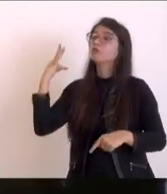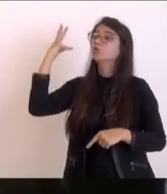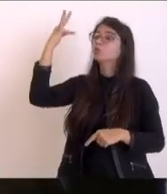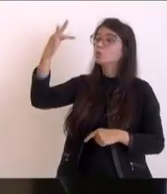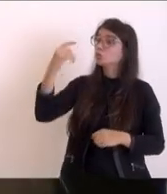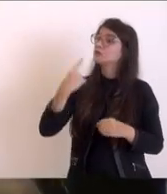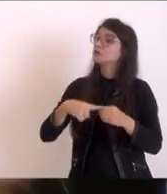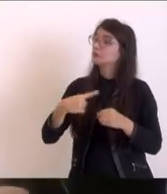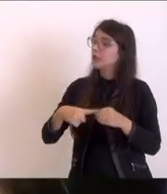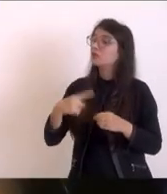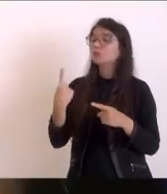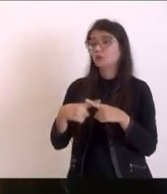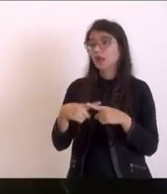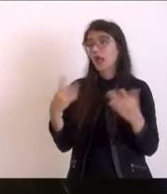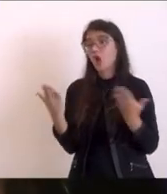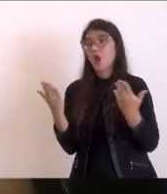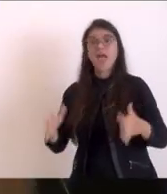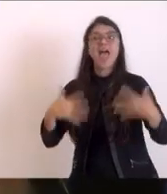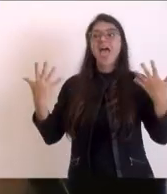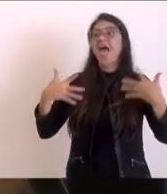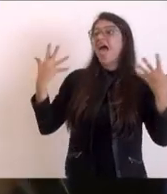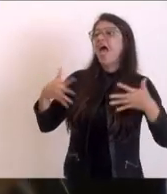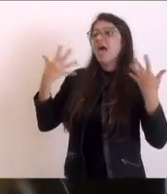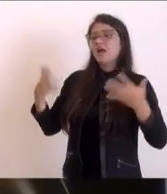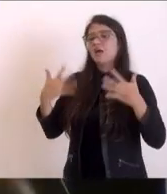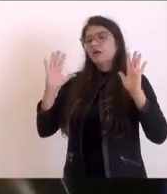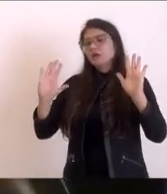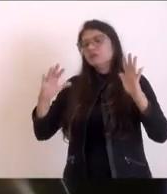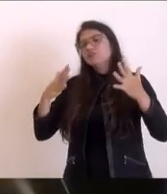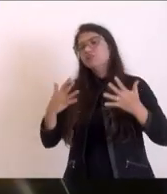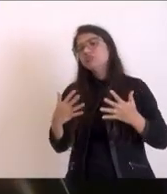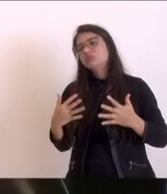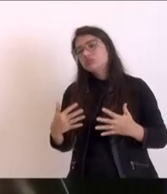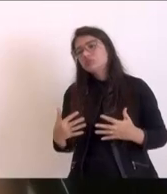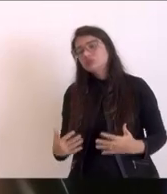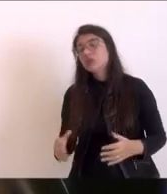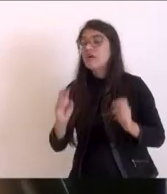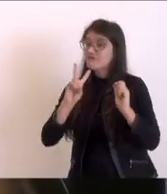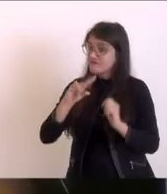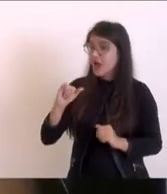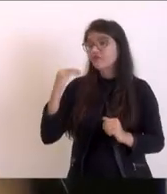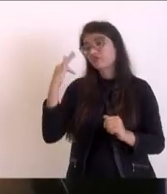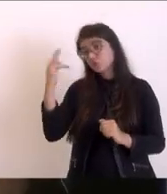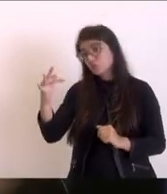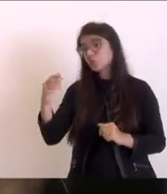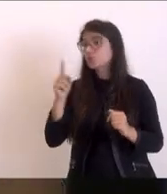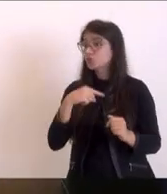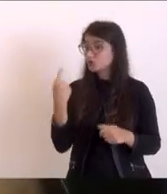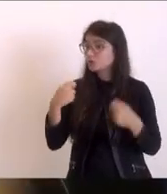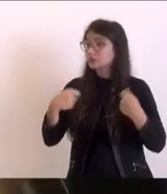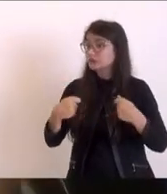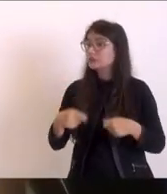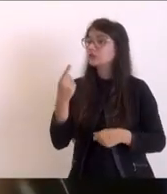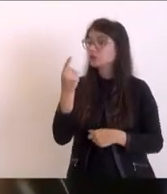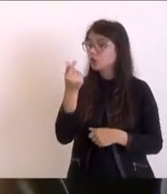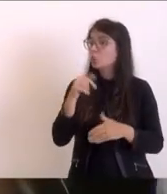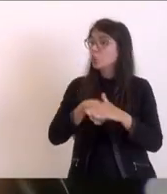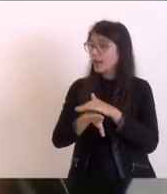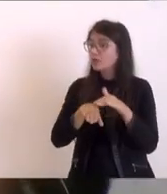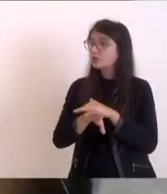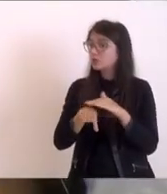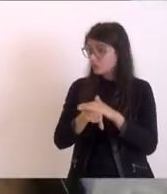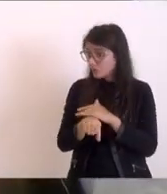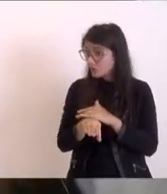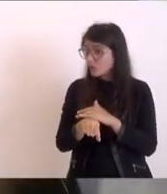vive um momento de euforia, mas é um momento que vai terminar um dia. E, no momento que terminar, nossas cidades têm que estar preparadas